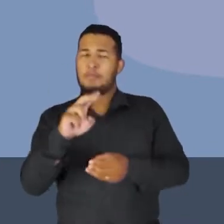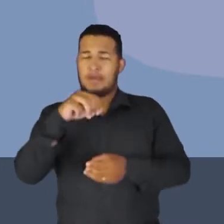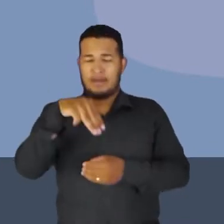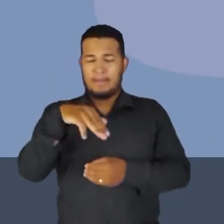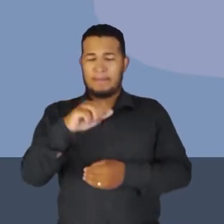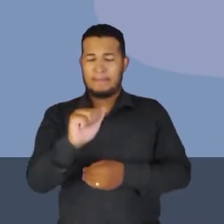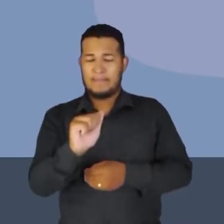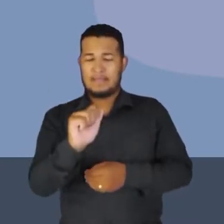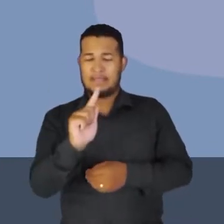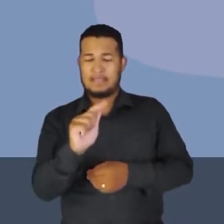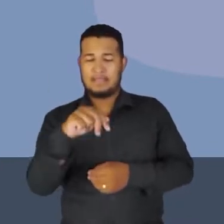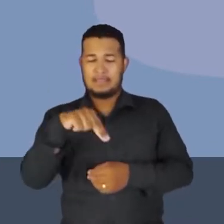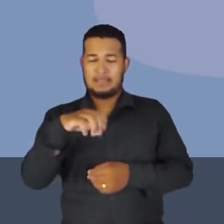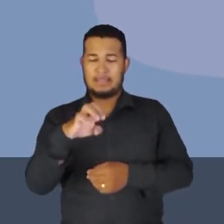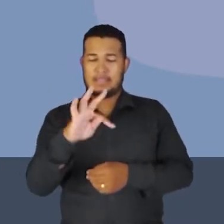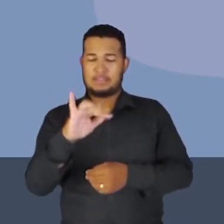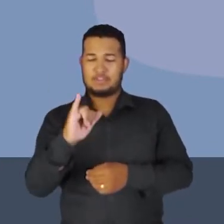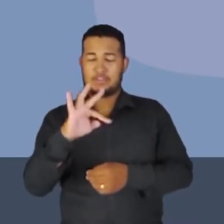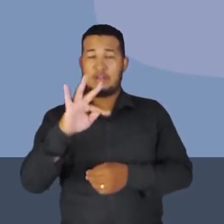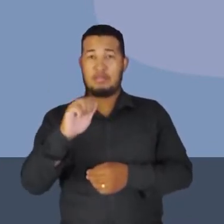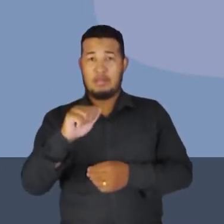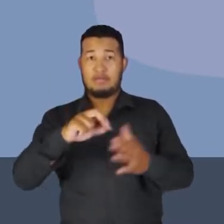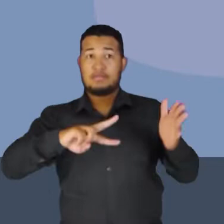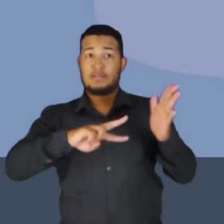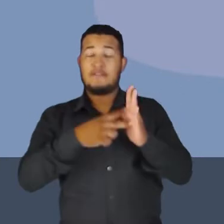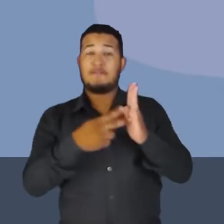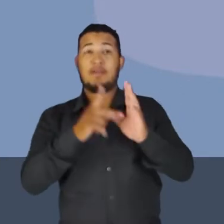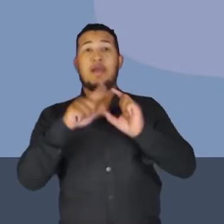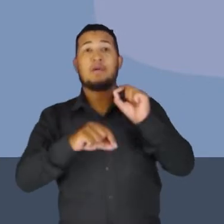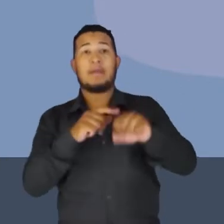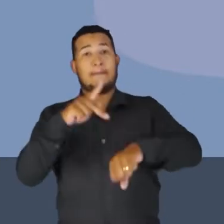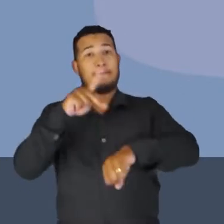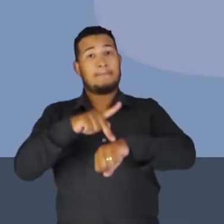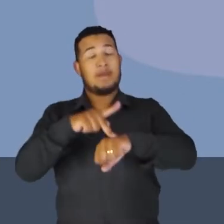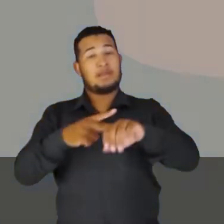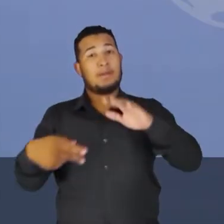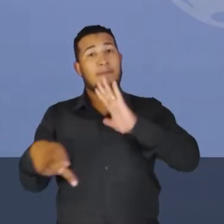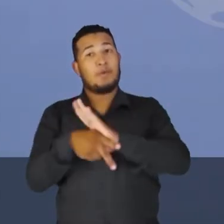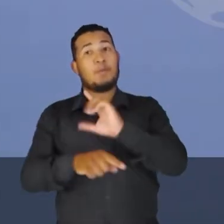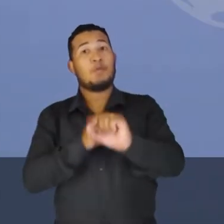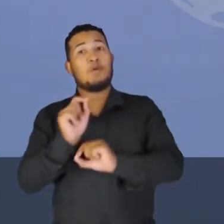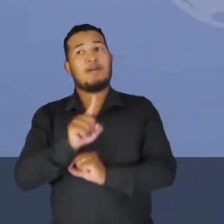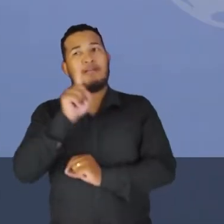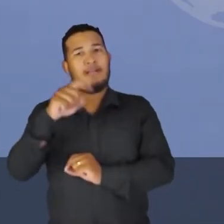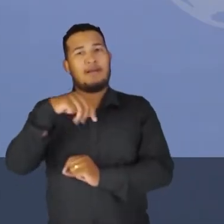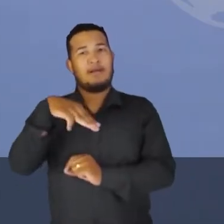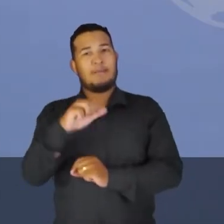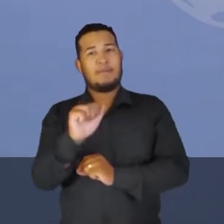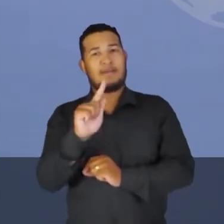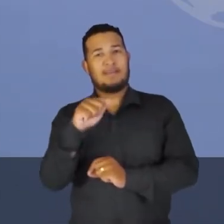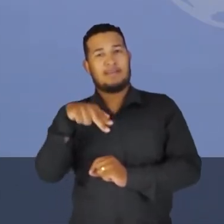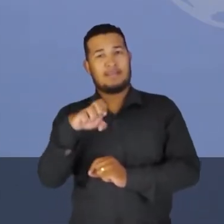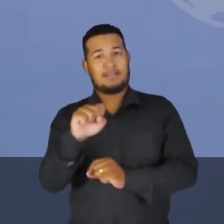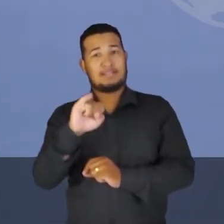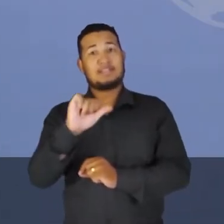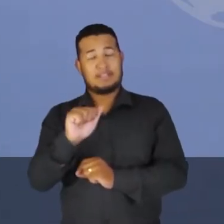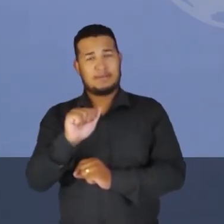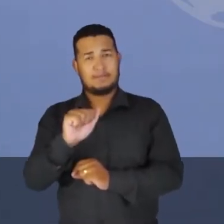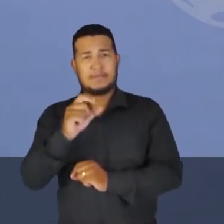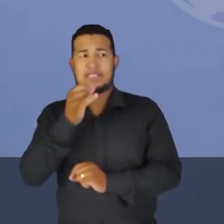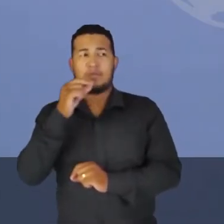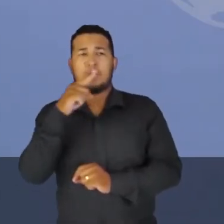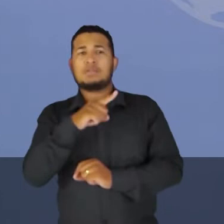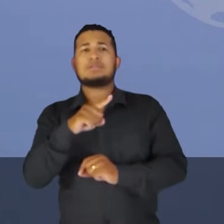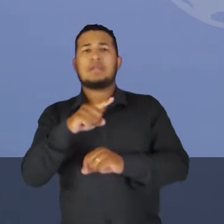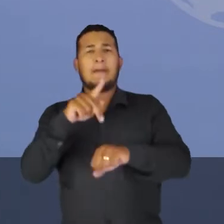Pedra da Magnésia. Essa pedra, venha para mim, essa pedra intrigava